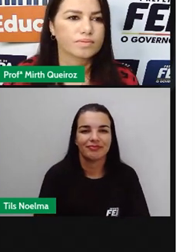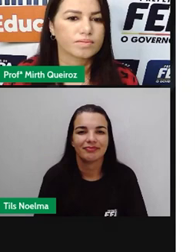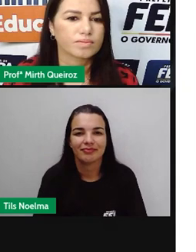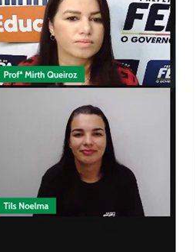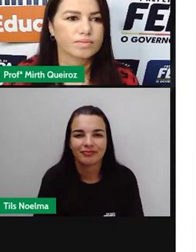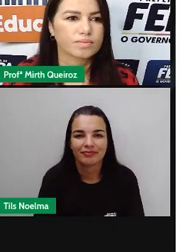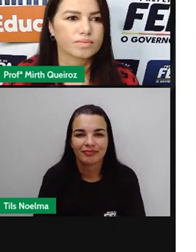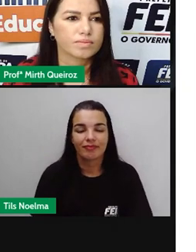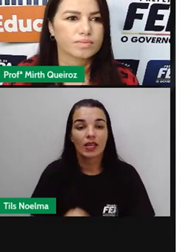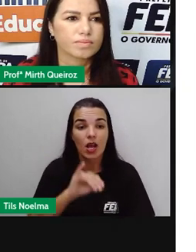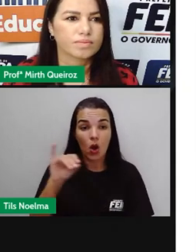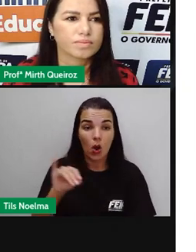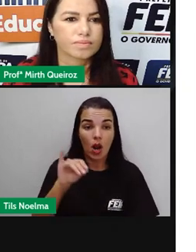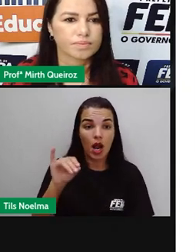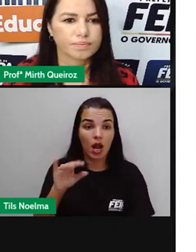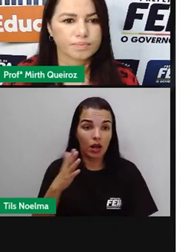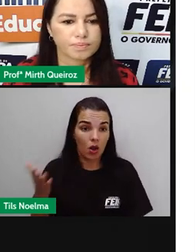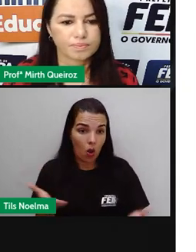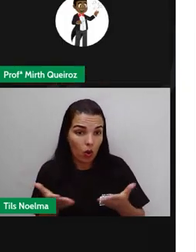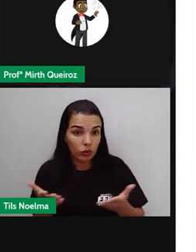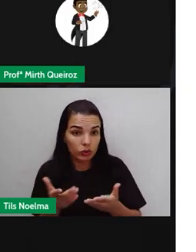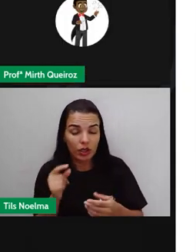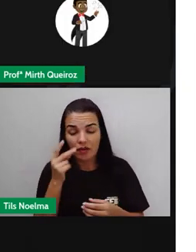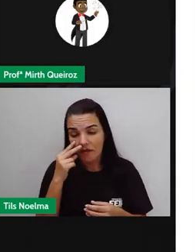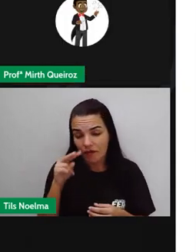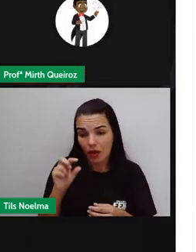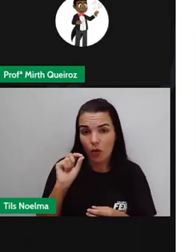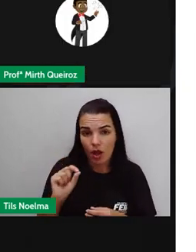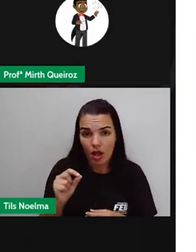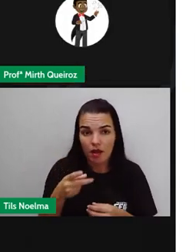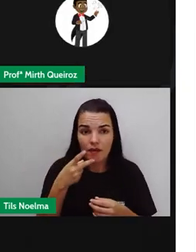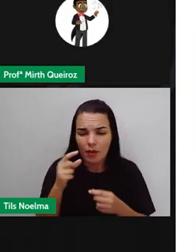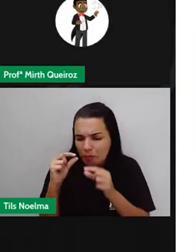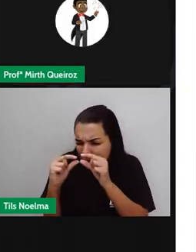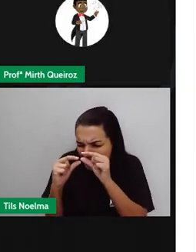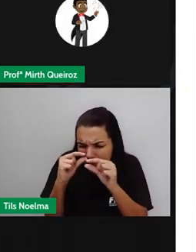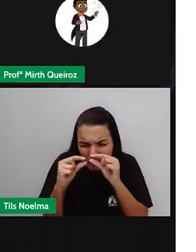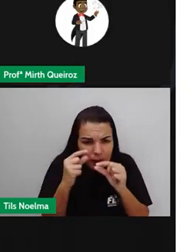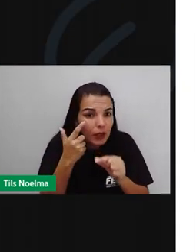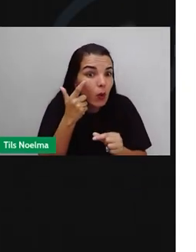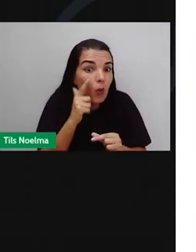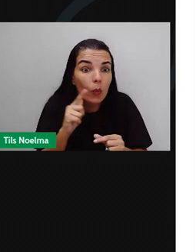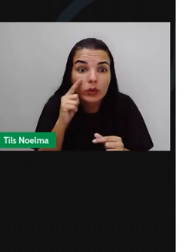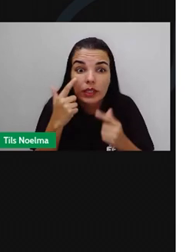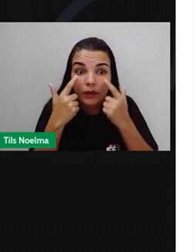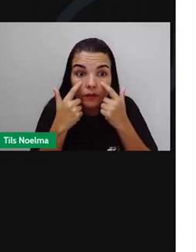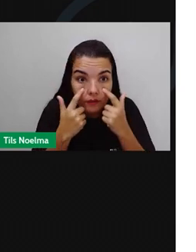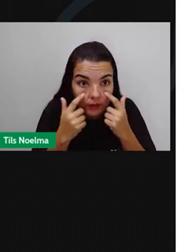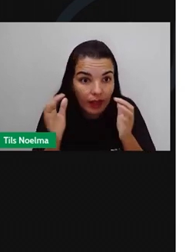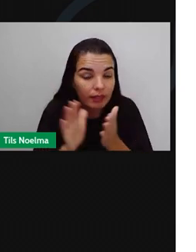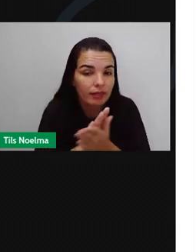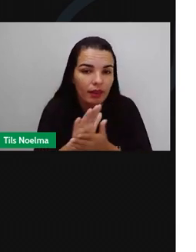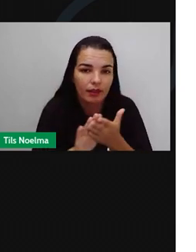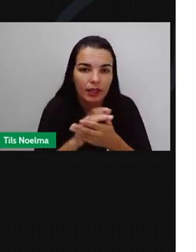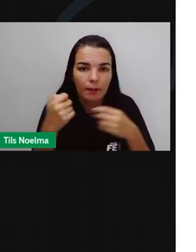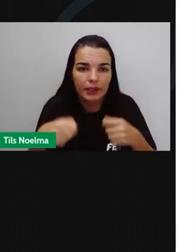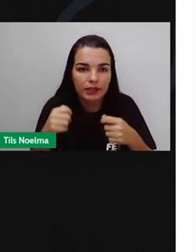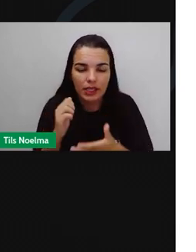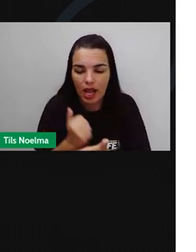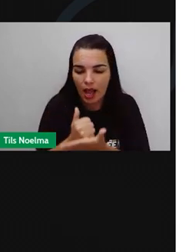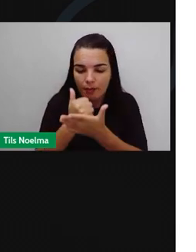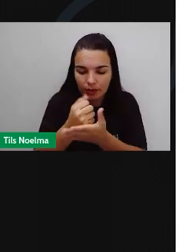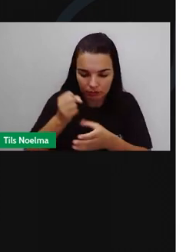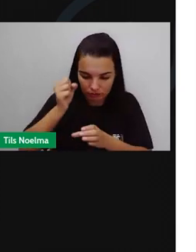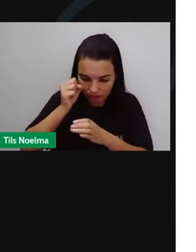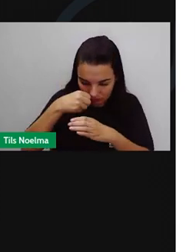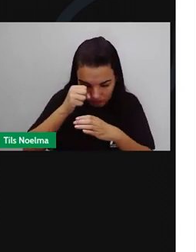Olá! Hoje vamos falar de seres bem pequenos. Tão pequenos que não é possível vê-los sem a ajuda de um equipamento. Eles